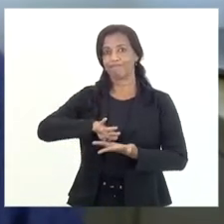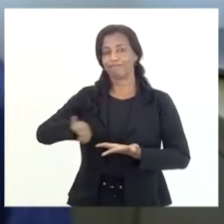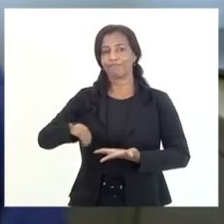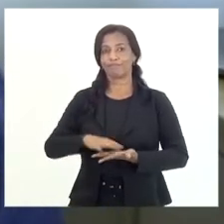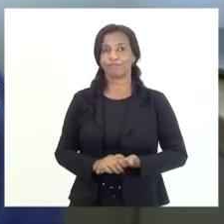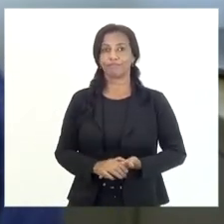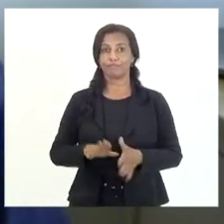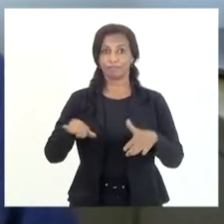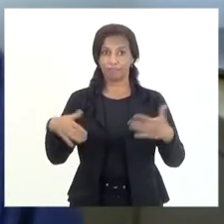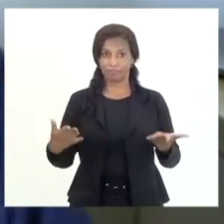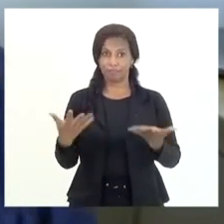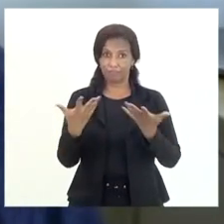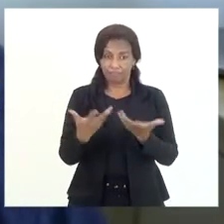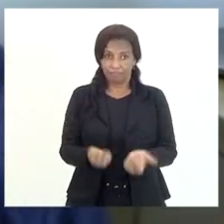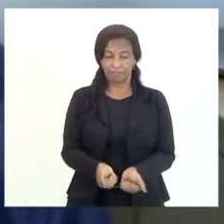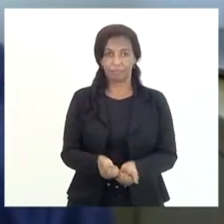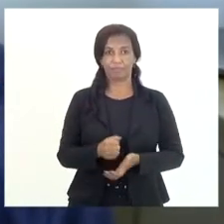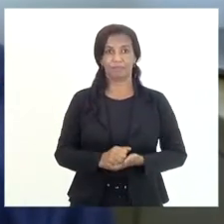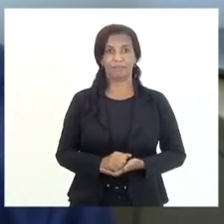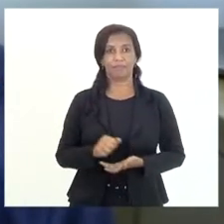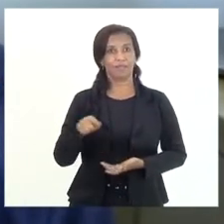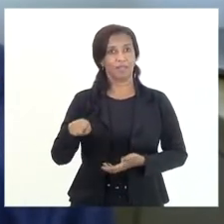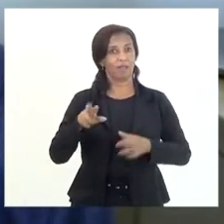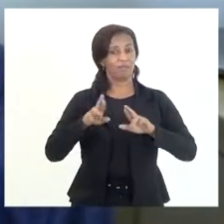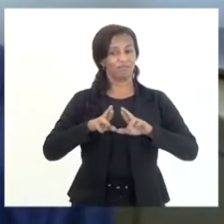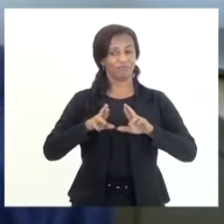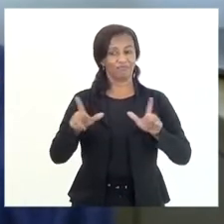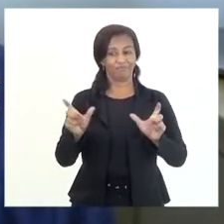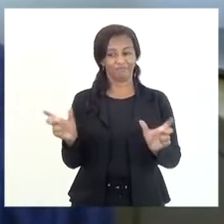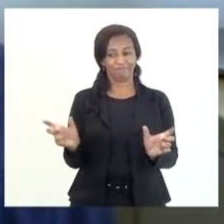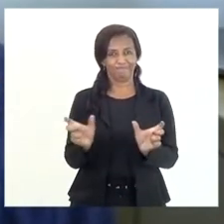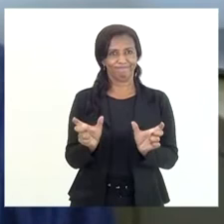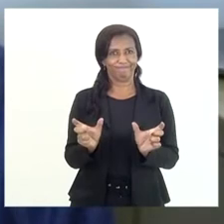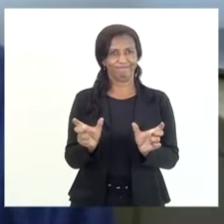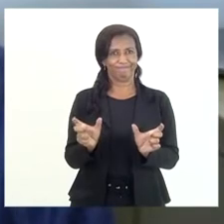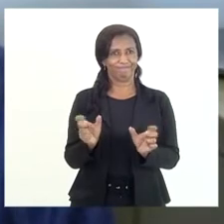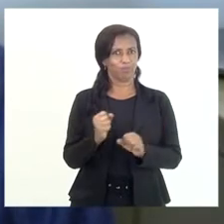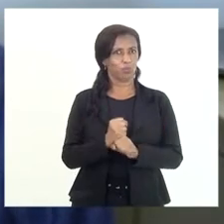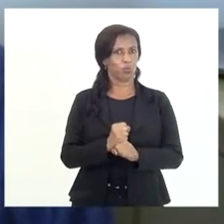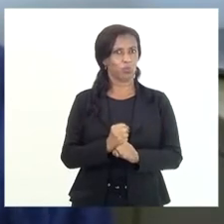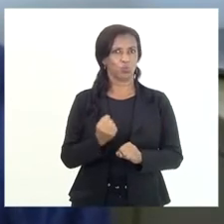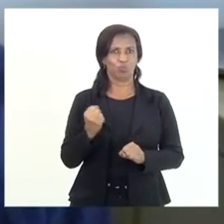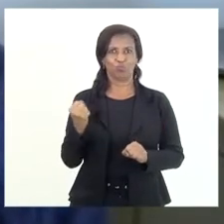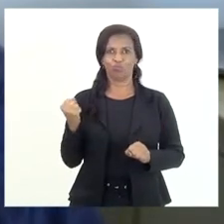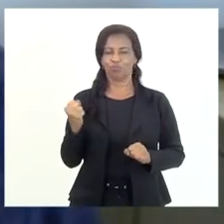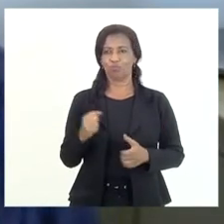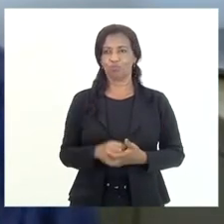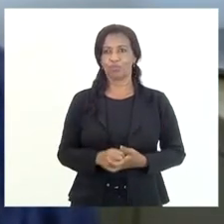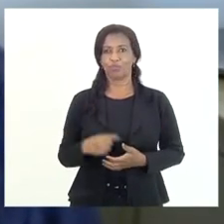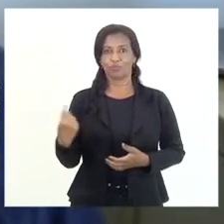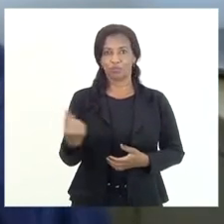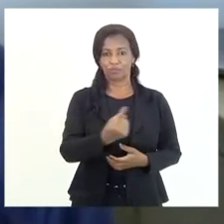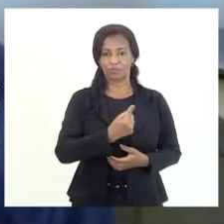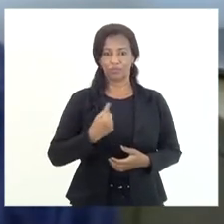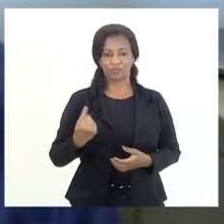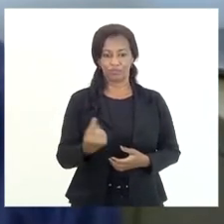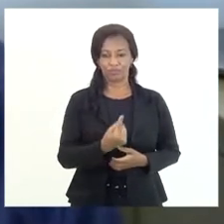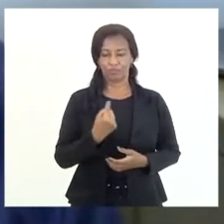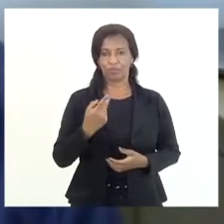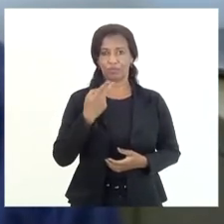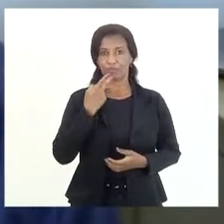considerar que é uma diferença imensa. Nós estamos falando de